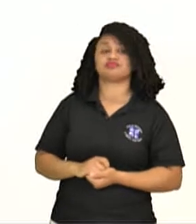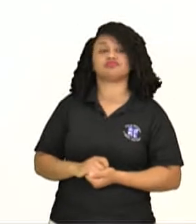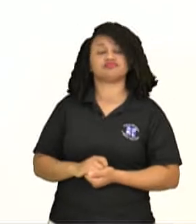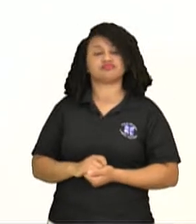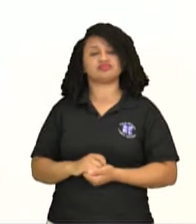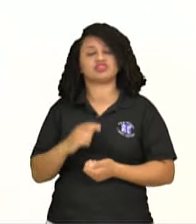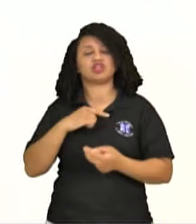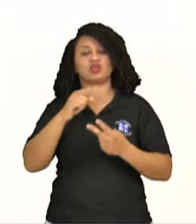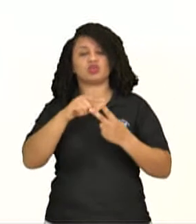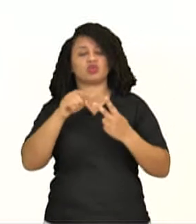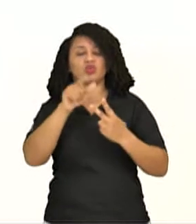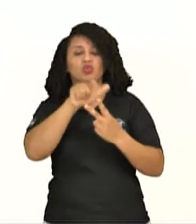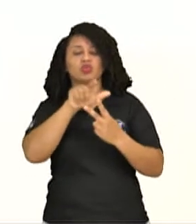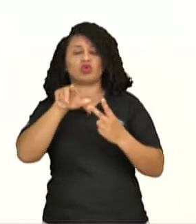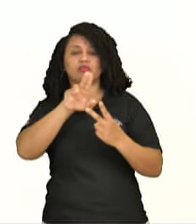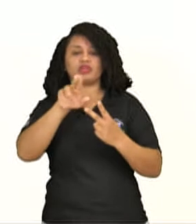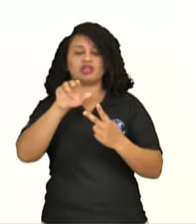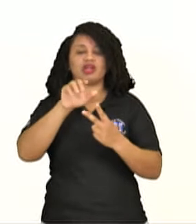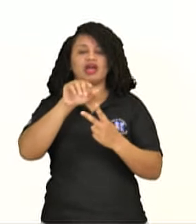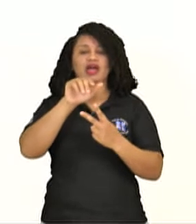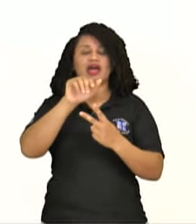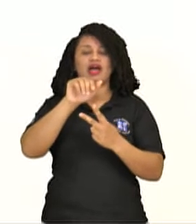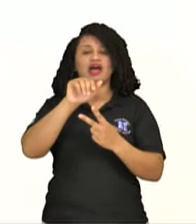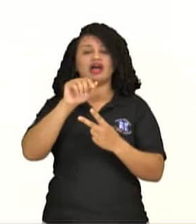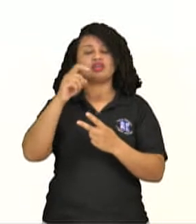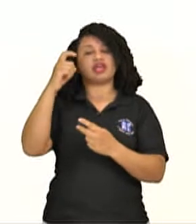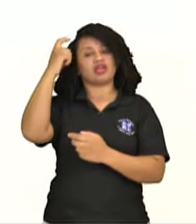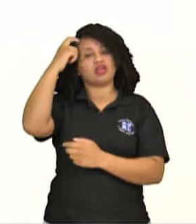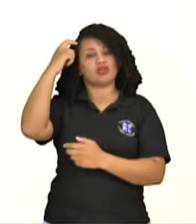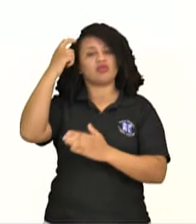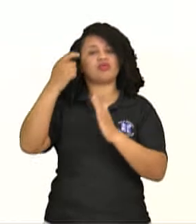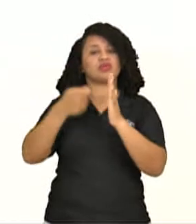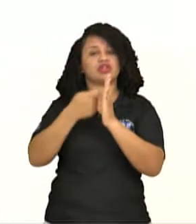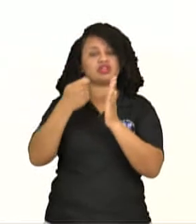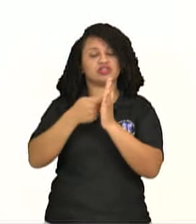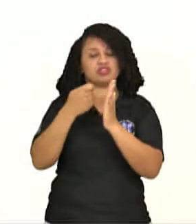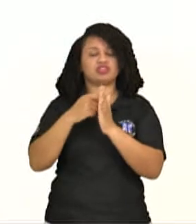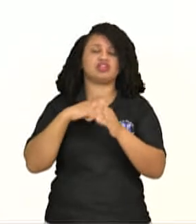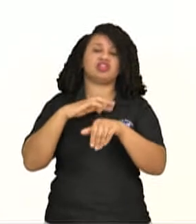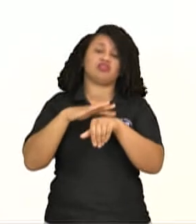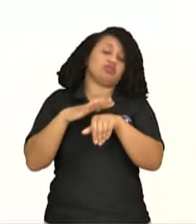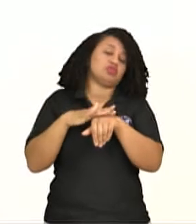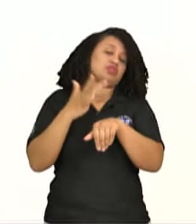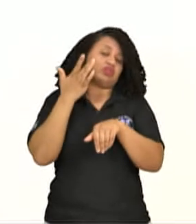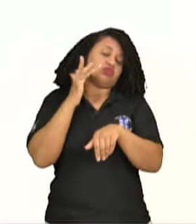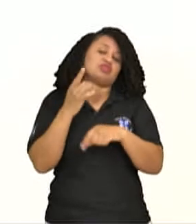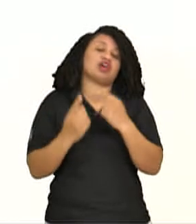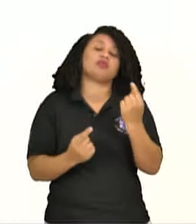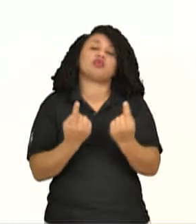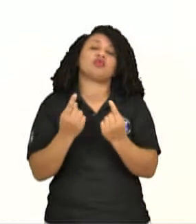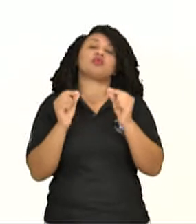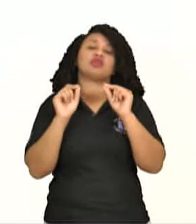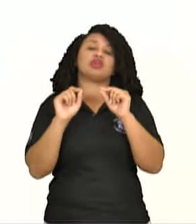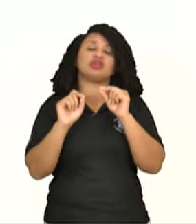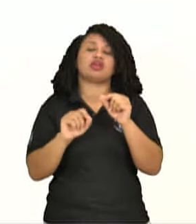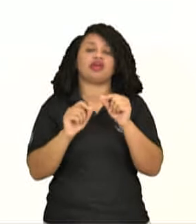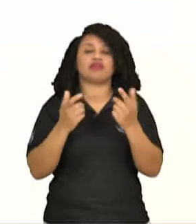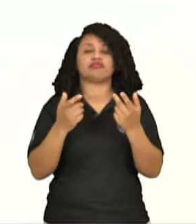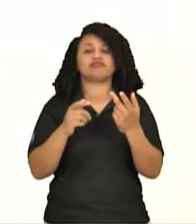Aleijadinho, né, o Aleijadinho que teve todo aquele problema, uma doença que não se sabe ao certo qual que é,